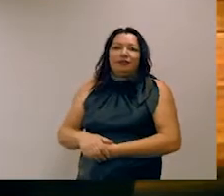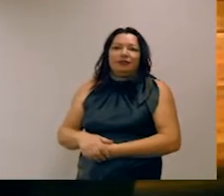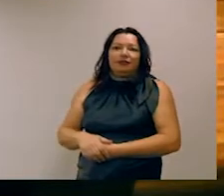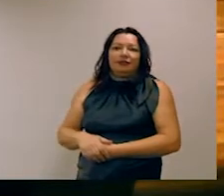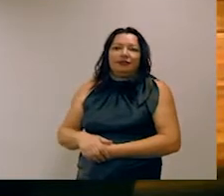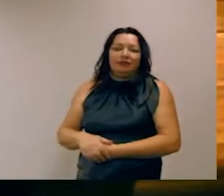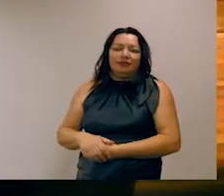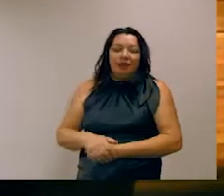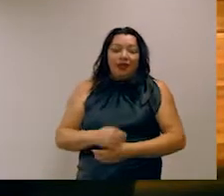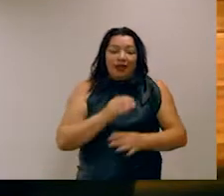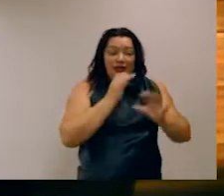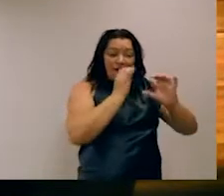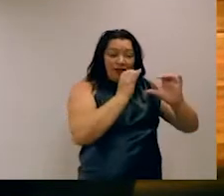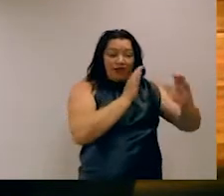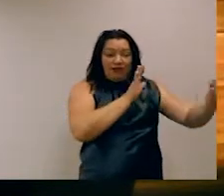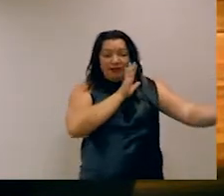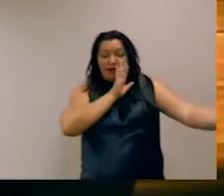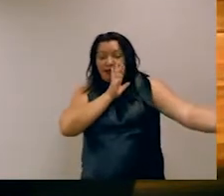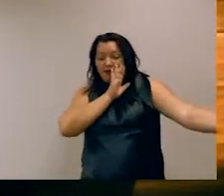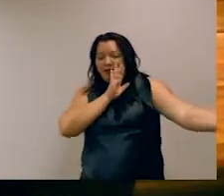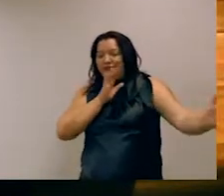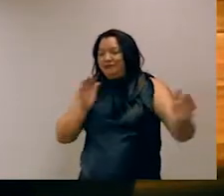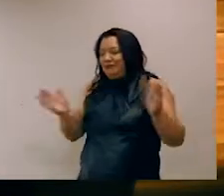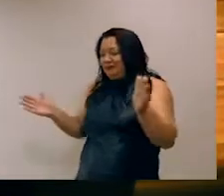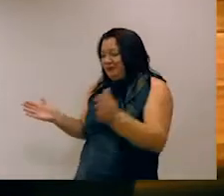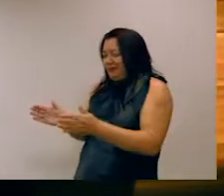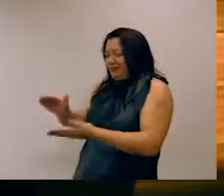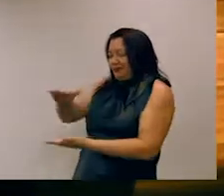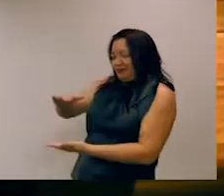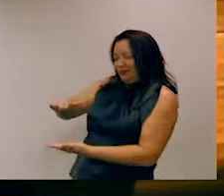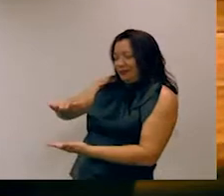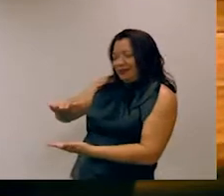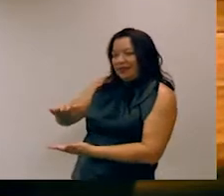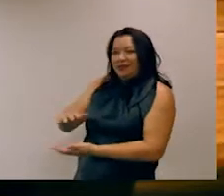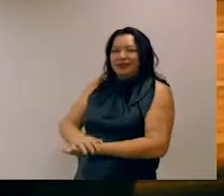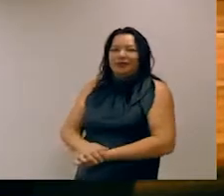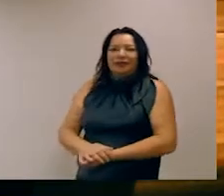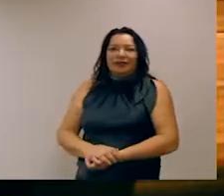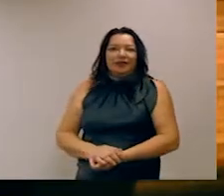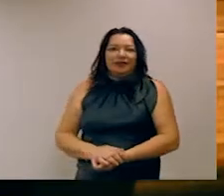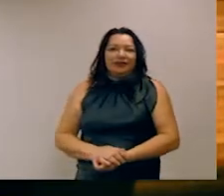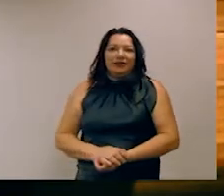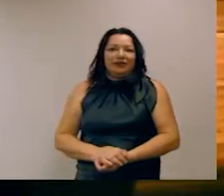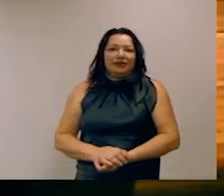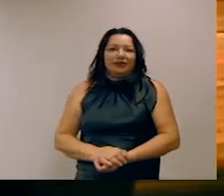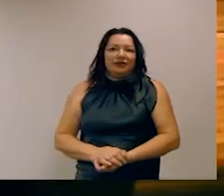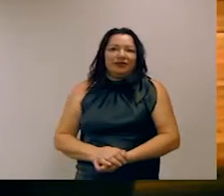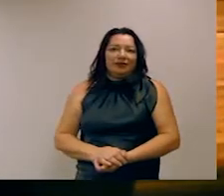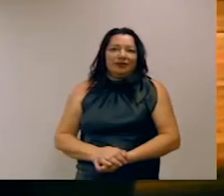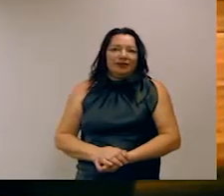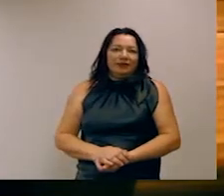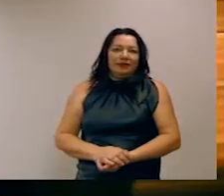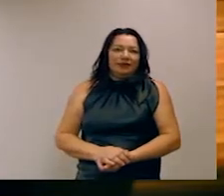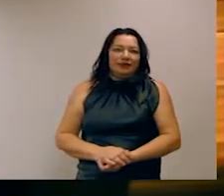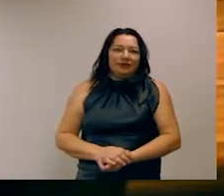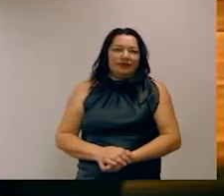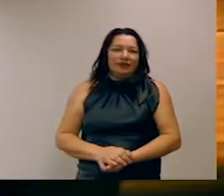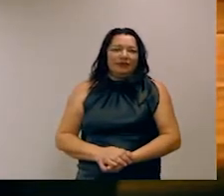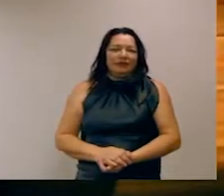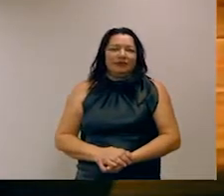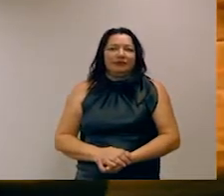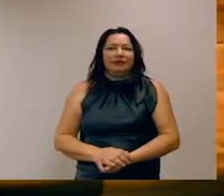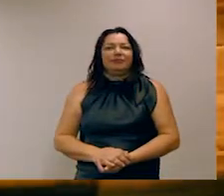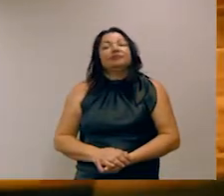demais. Se eu inverto o sentido da frase, de novo, a flauta dentro da caixa, ela era muito pequena. Eu tenho que entender que é a caixa que é muito pequena.